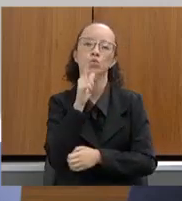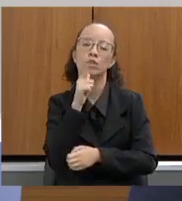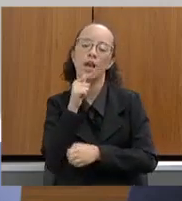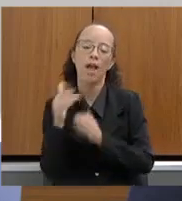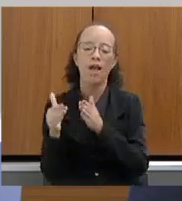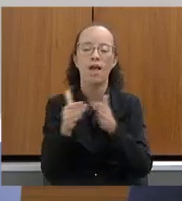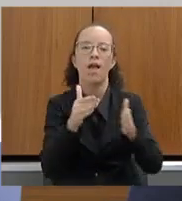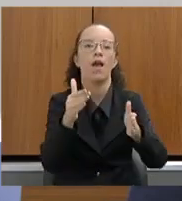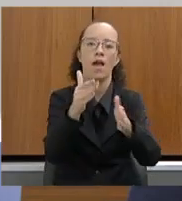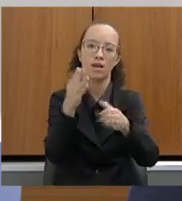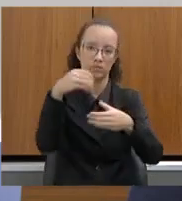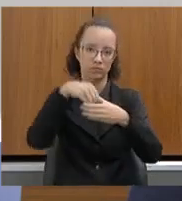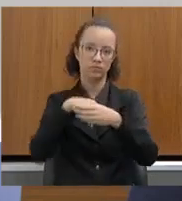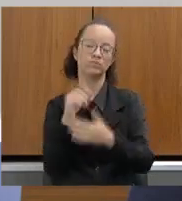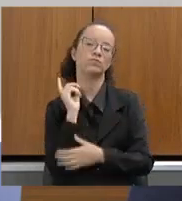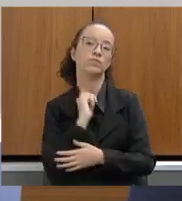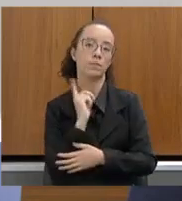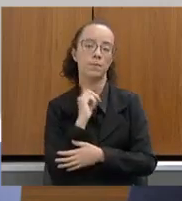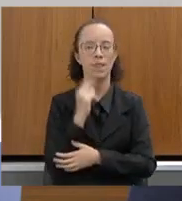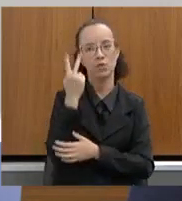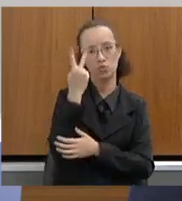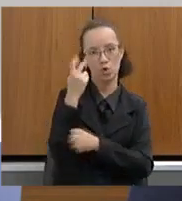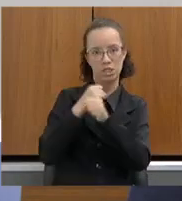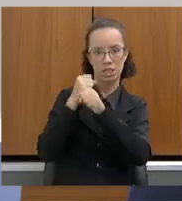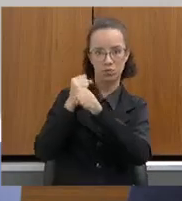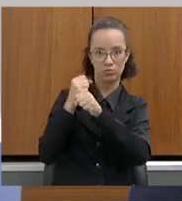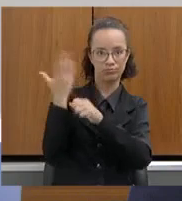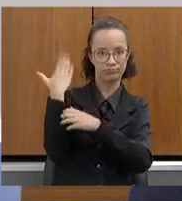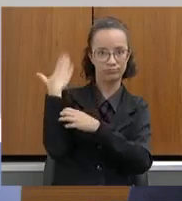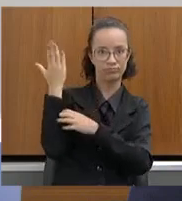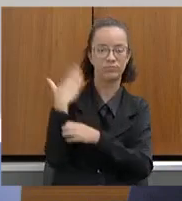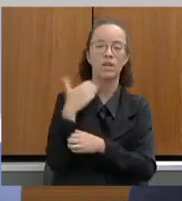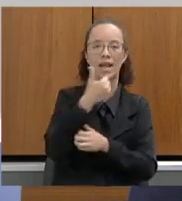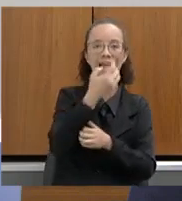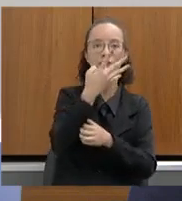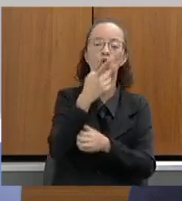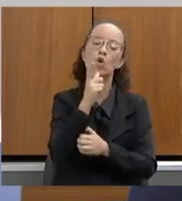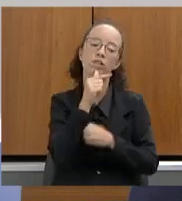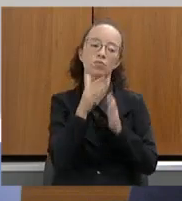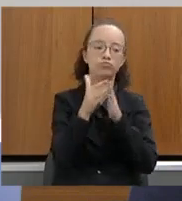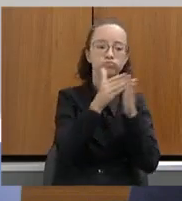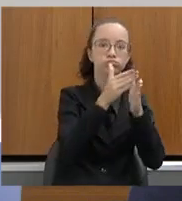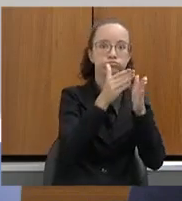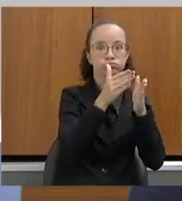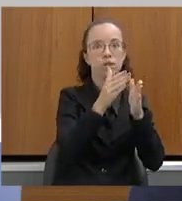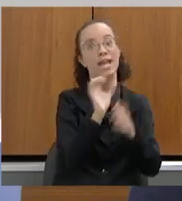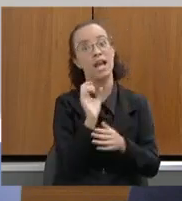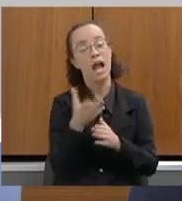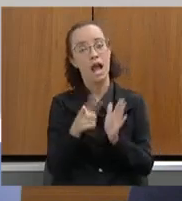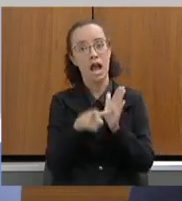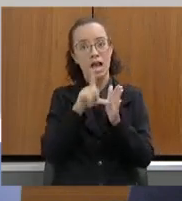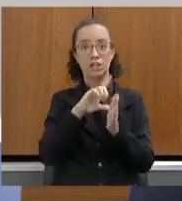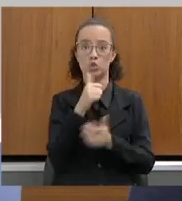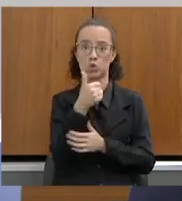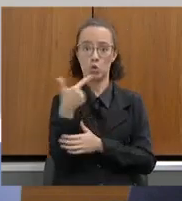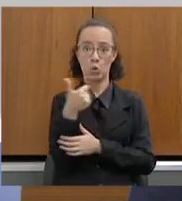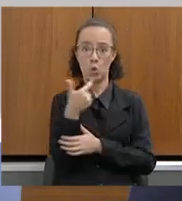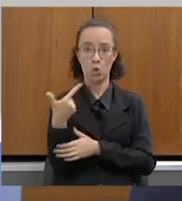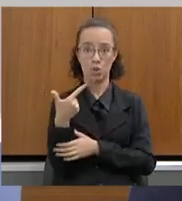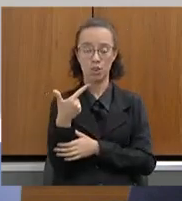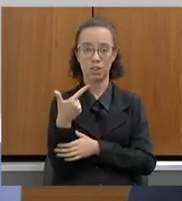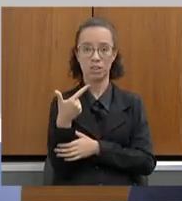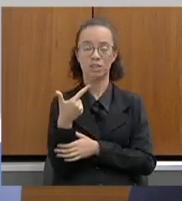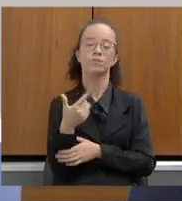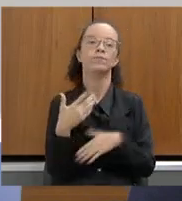Gerais. Nos últimos dois anos, nós avançamos para mais 14 bacias, eram apenas 12 unidades de planejamento.